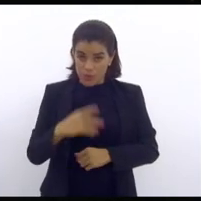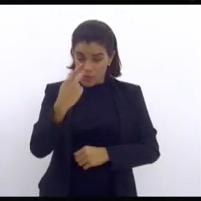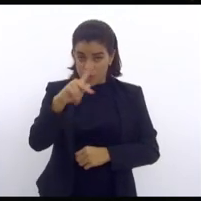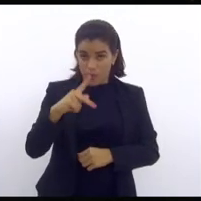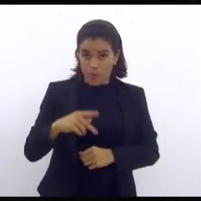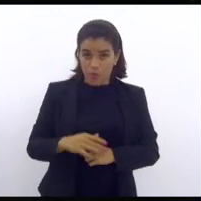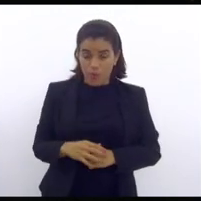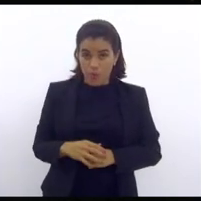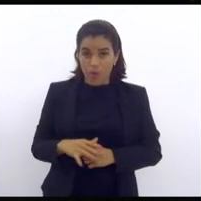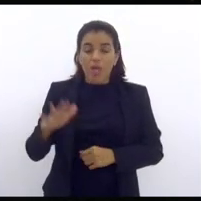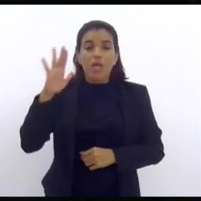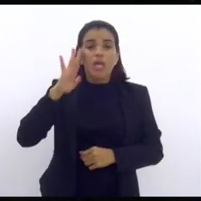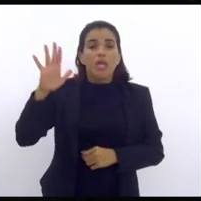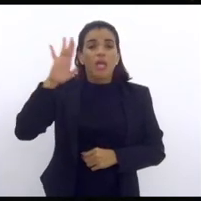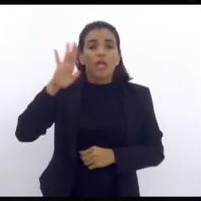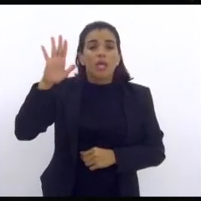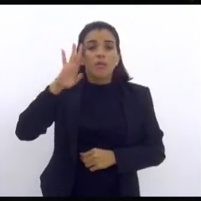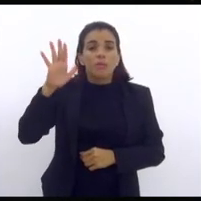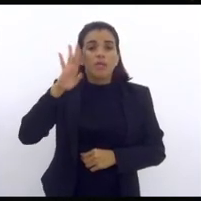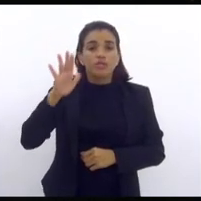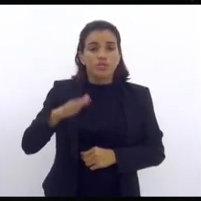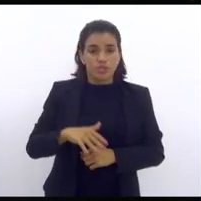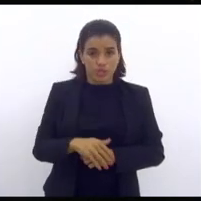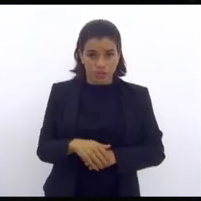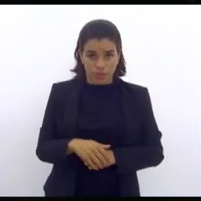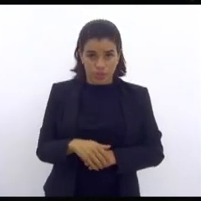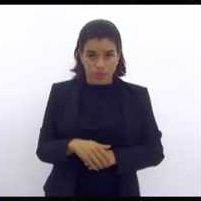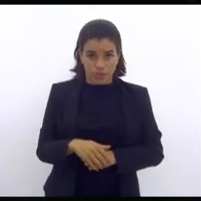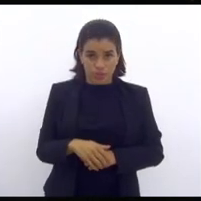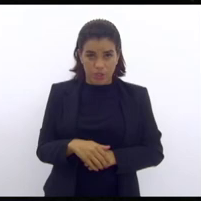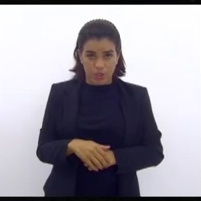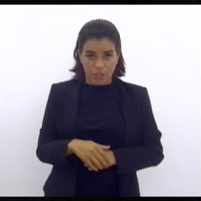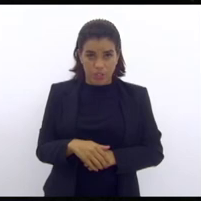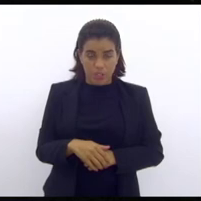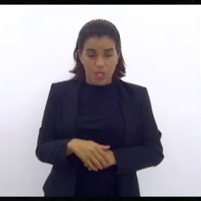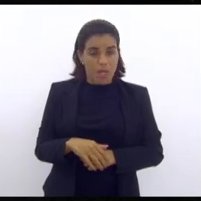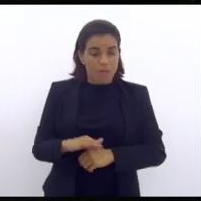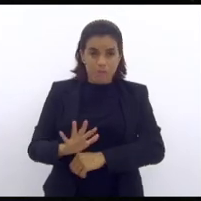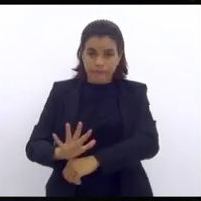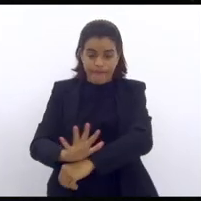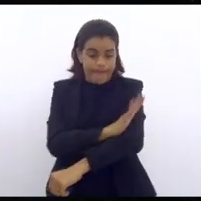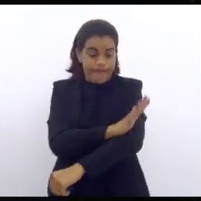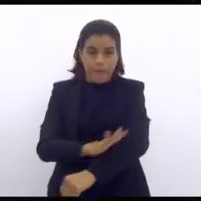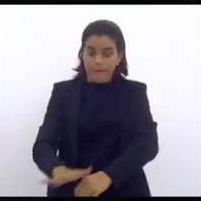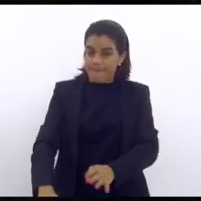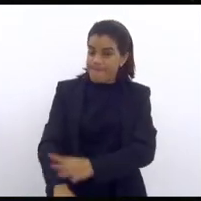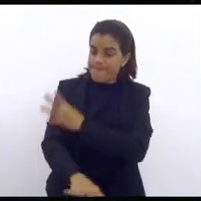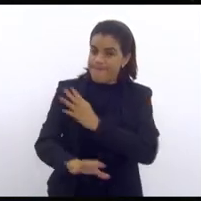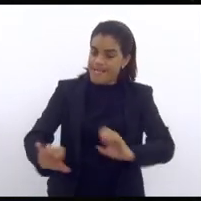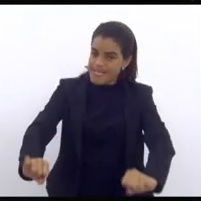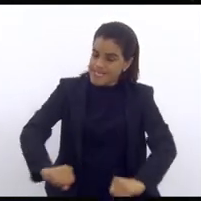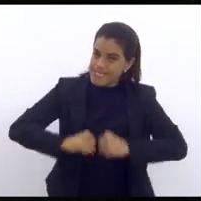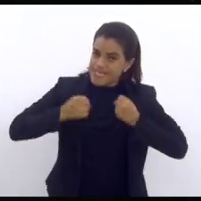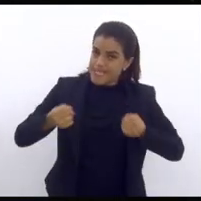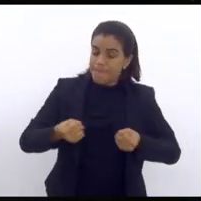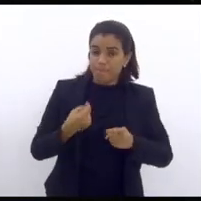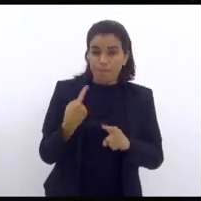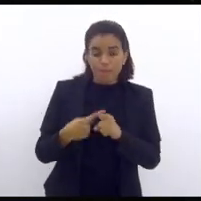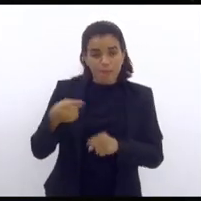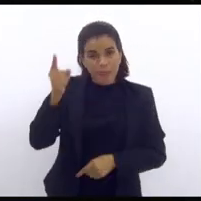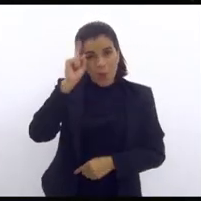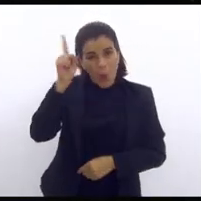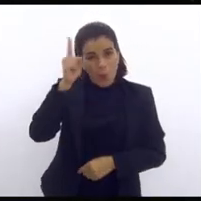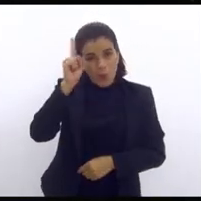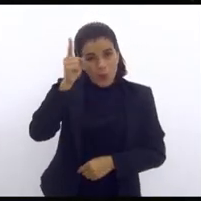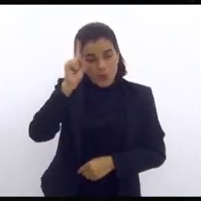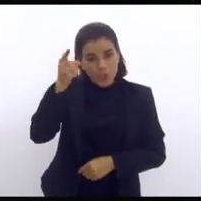Você já imaginou qualquer coisa? cara, é de arrepiar e de ficar puta, porque a cada dia